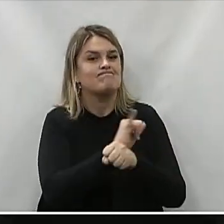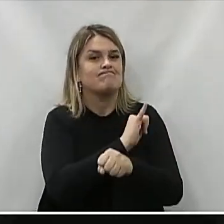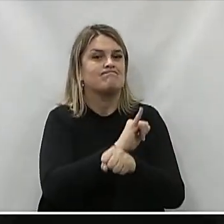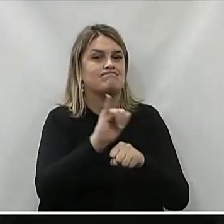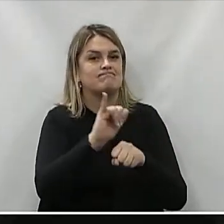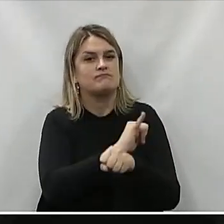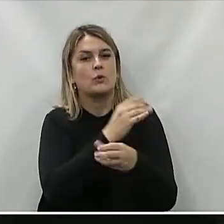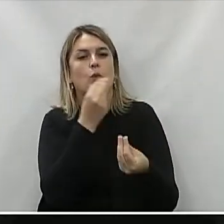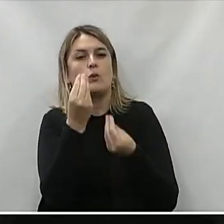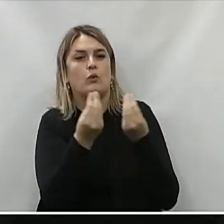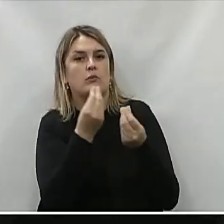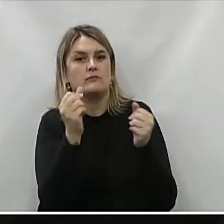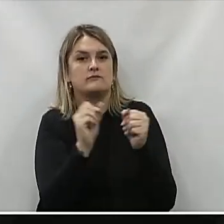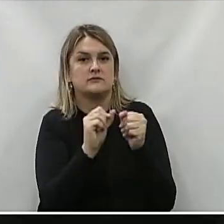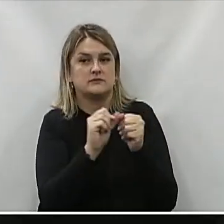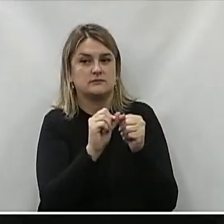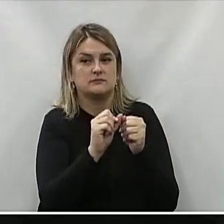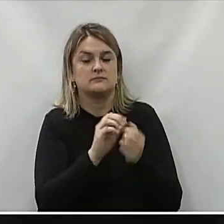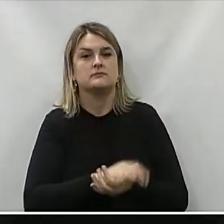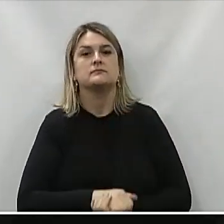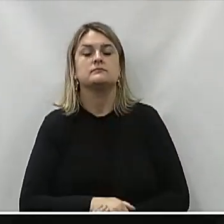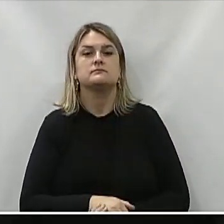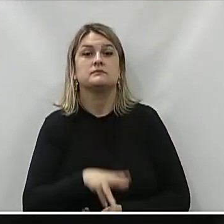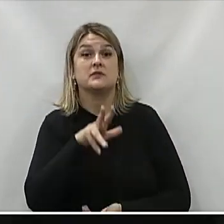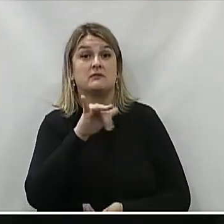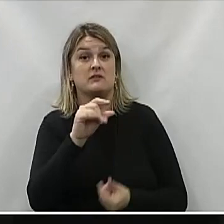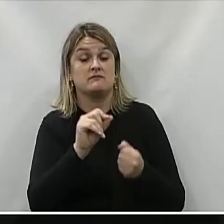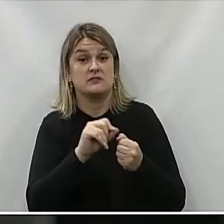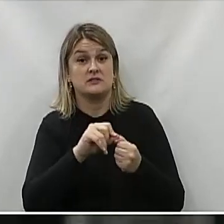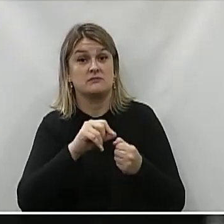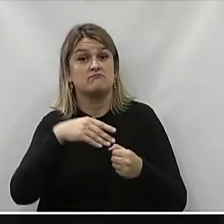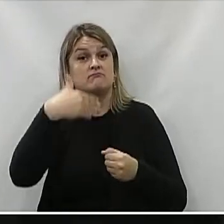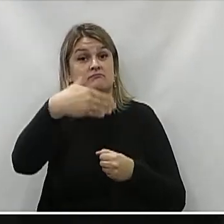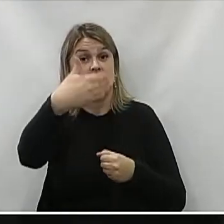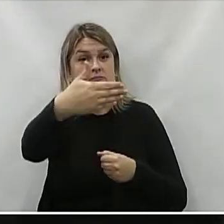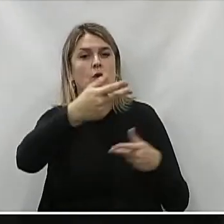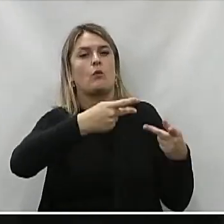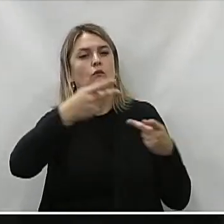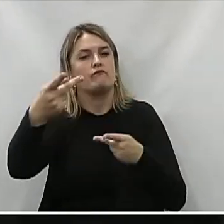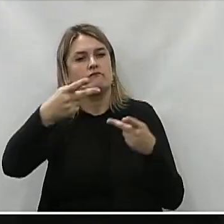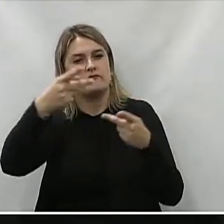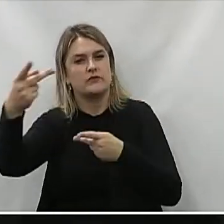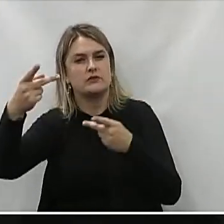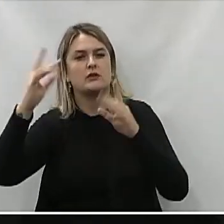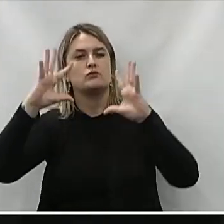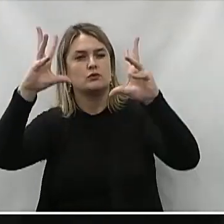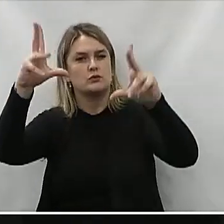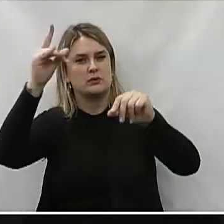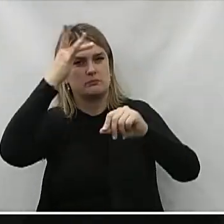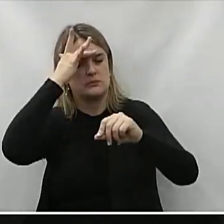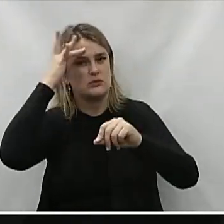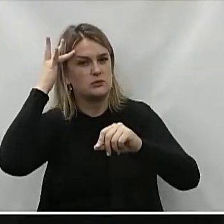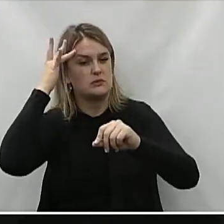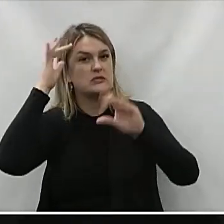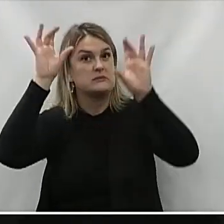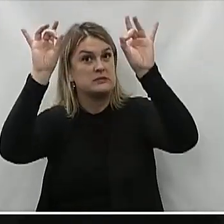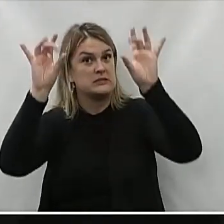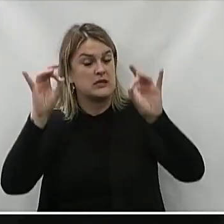De como fazer isso Será feita aí Nos próximos dias Convites às autoridades do município